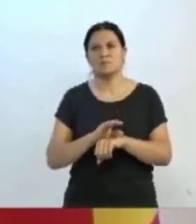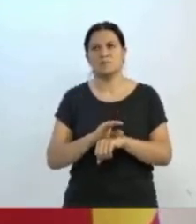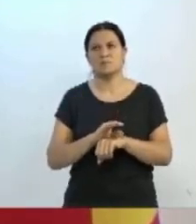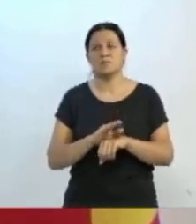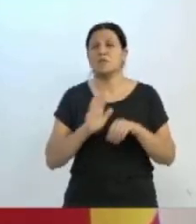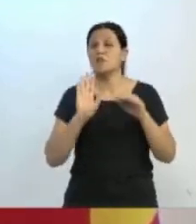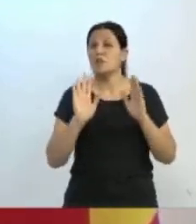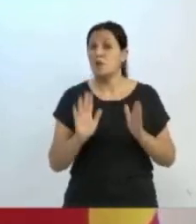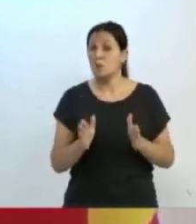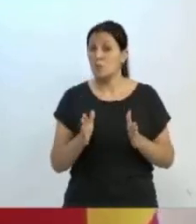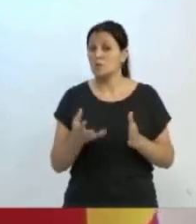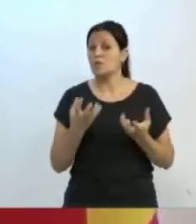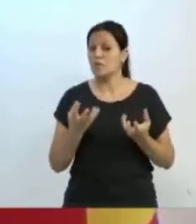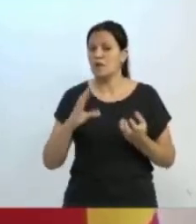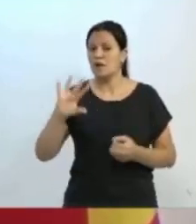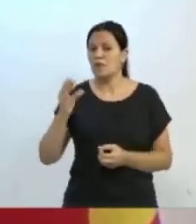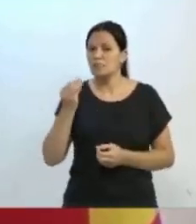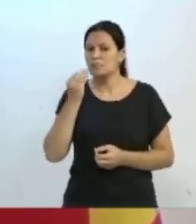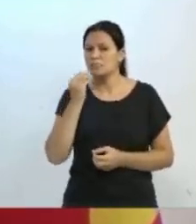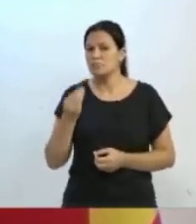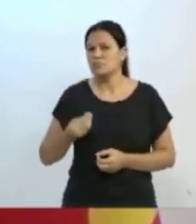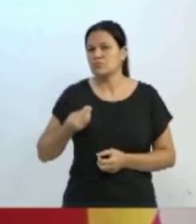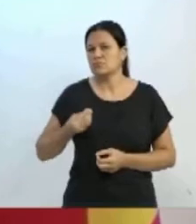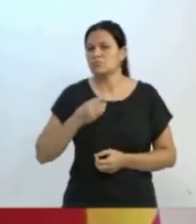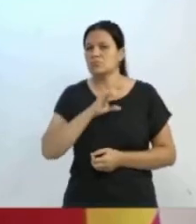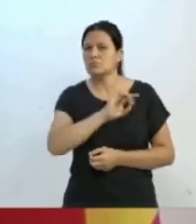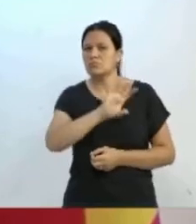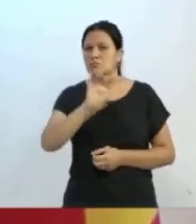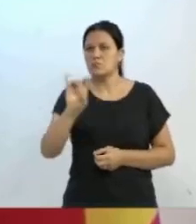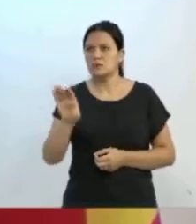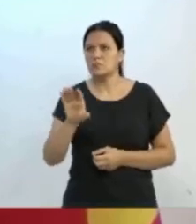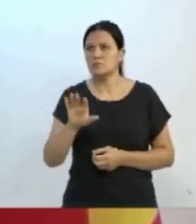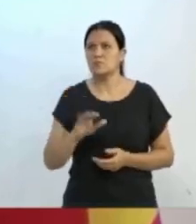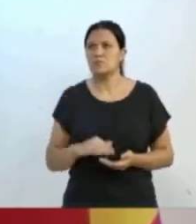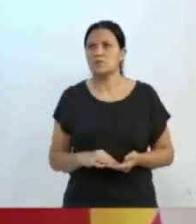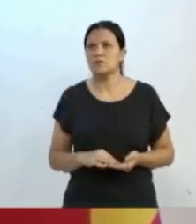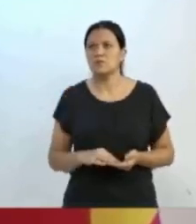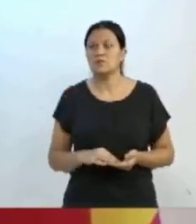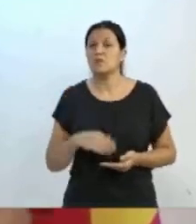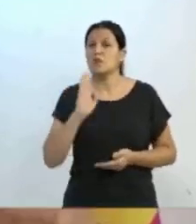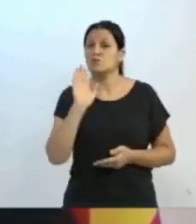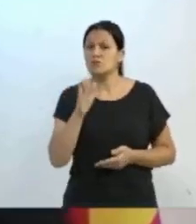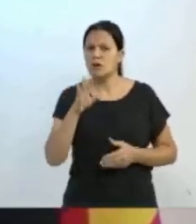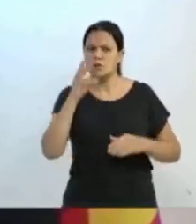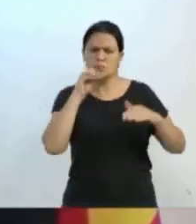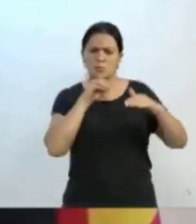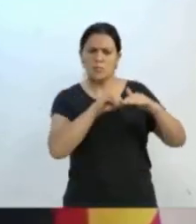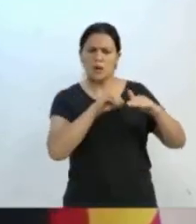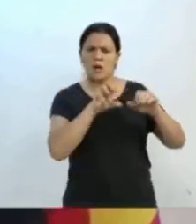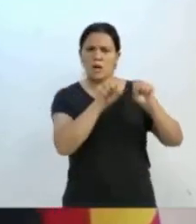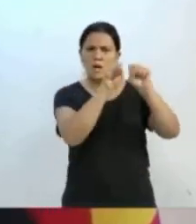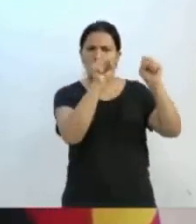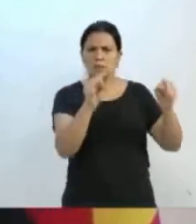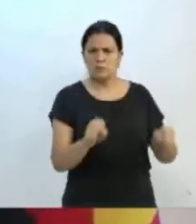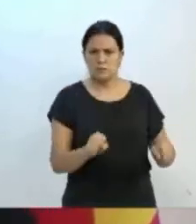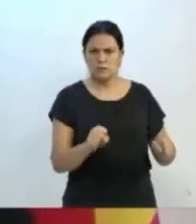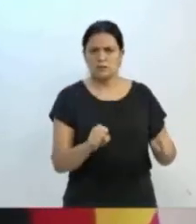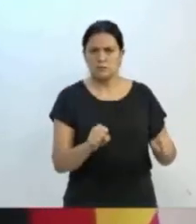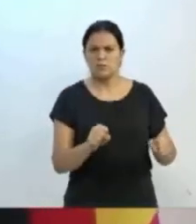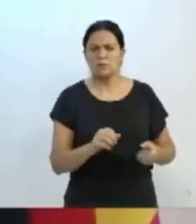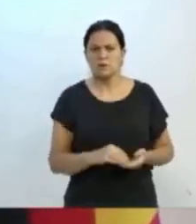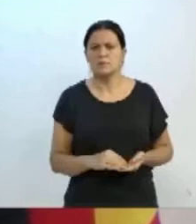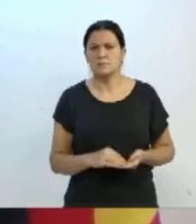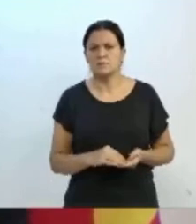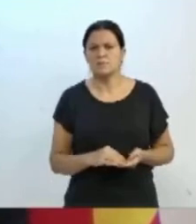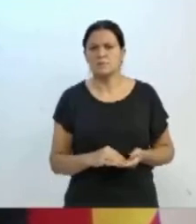dos senhores parlamentares e dizer que eu já coloquei aqui no sistema uma emenda do projeto